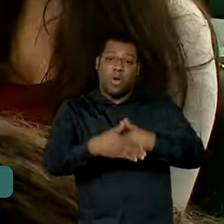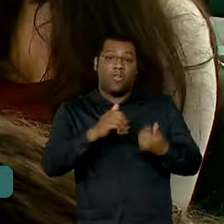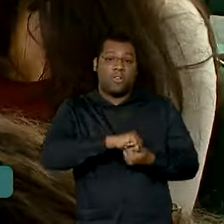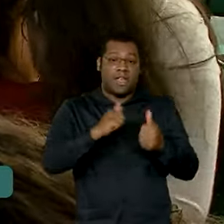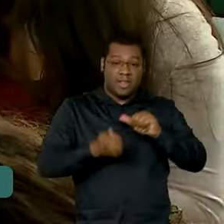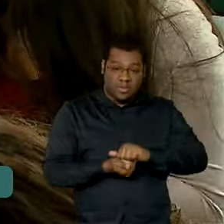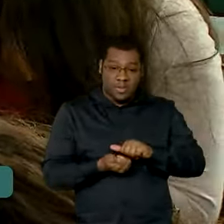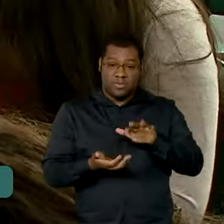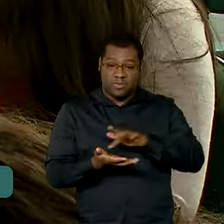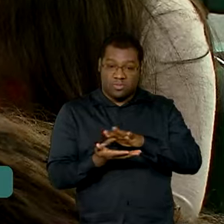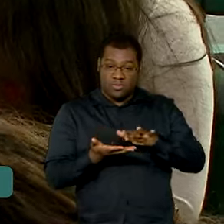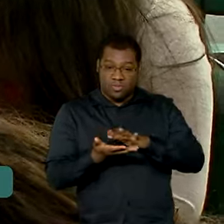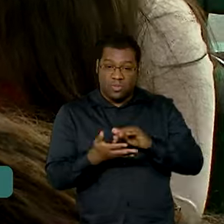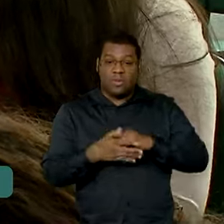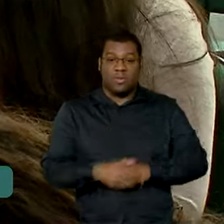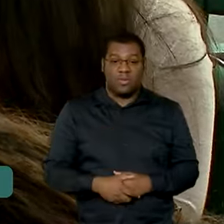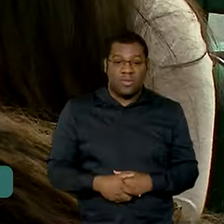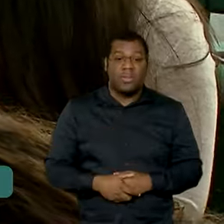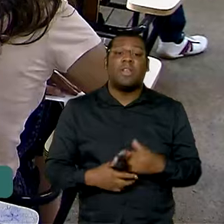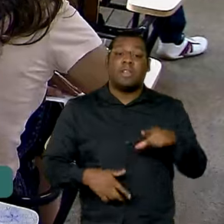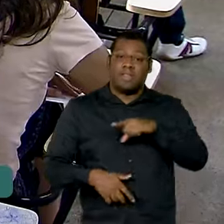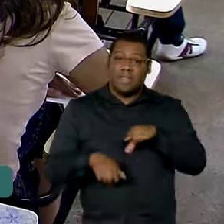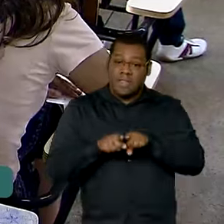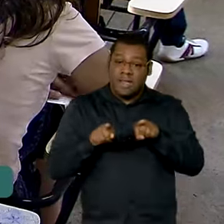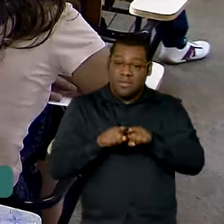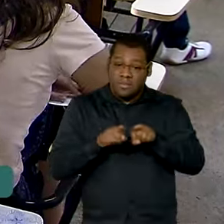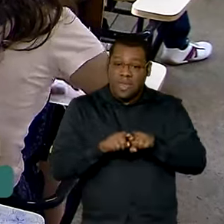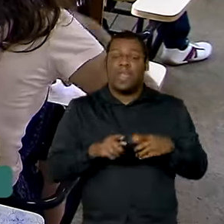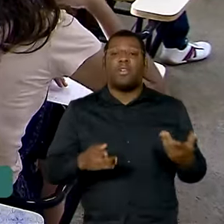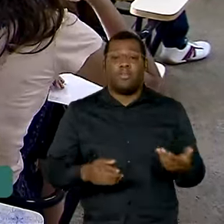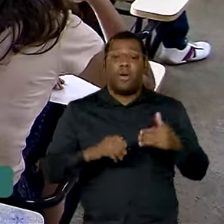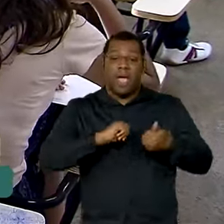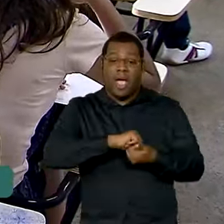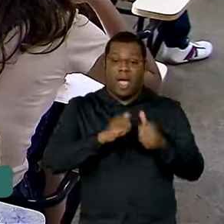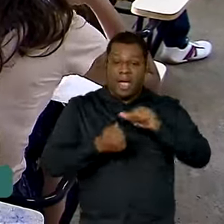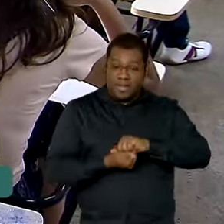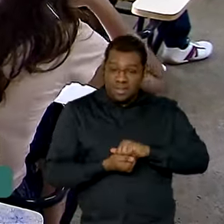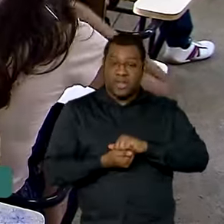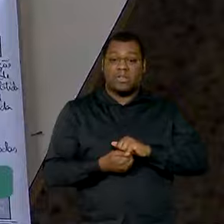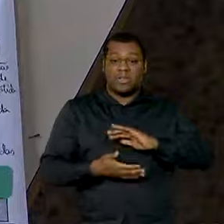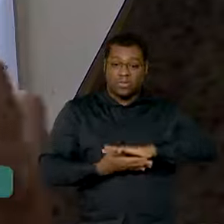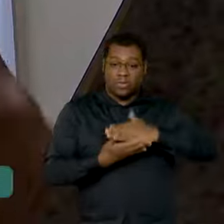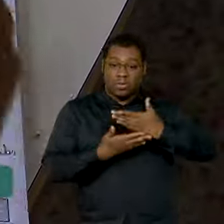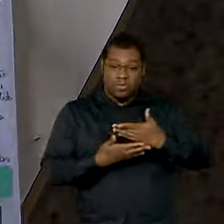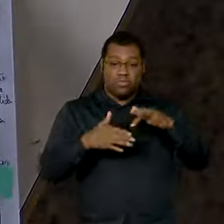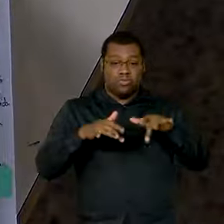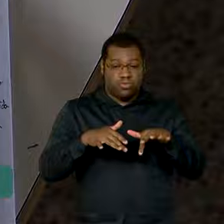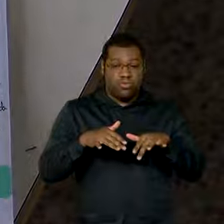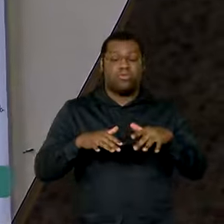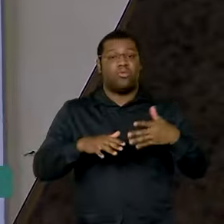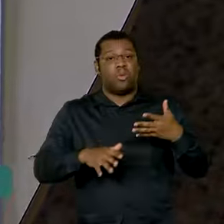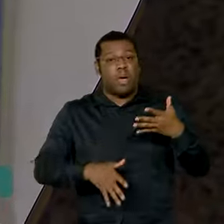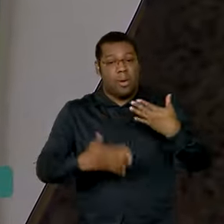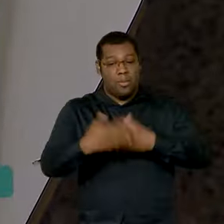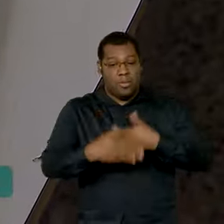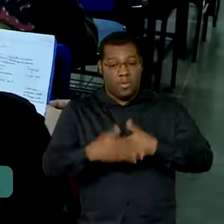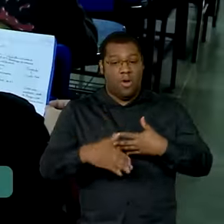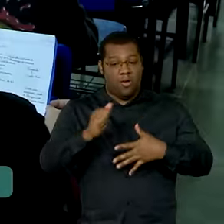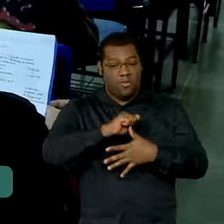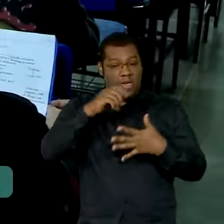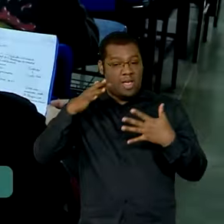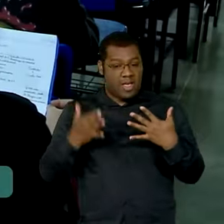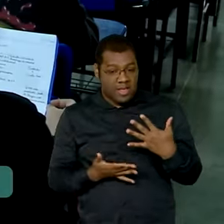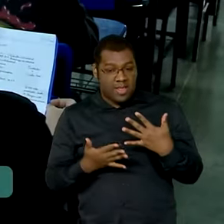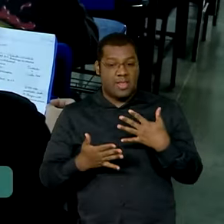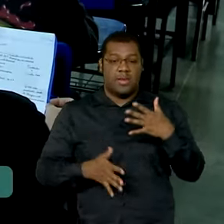DVDs com videoprovas em libras. Serão 15 kits com tipos diferentes de prova, cada